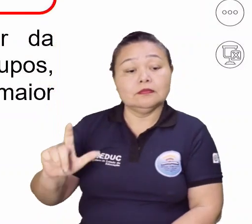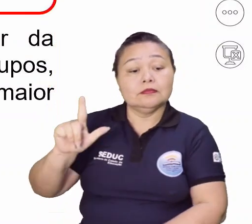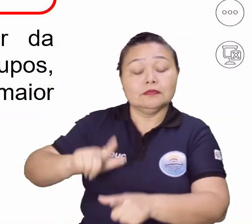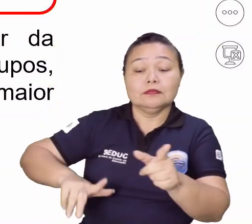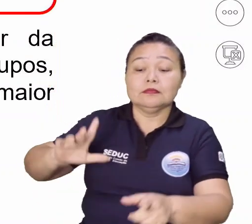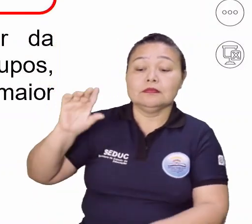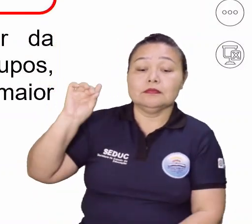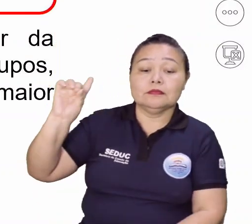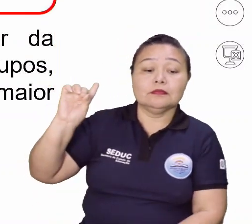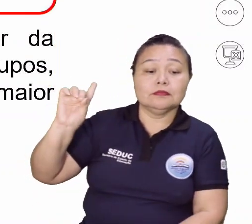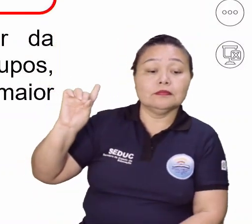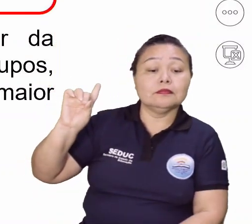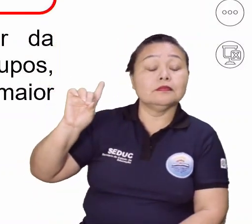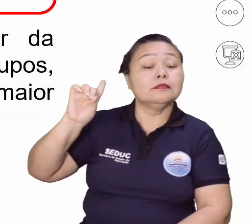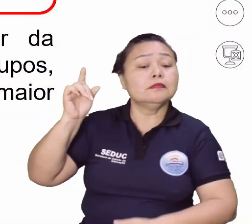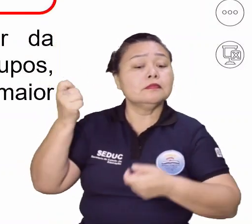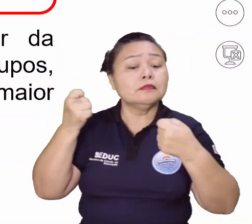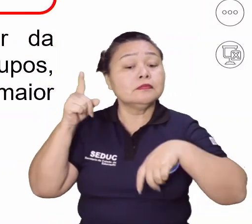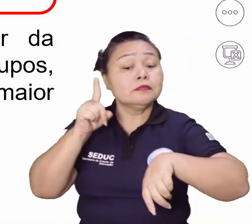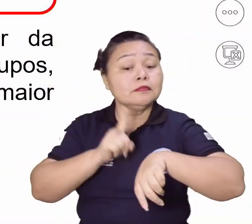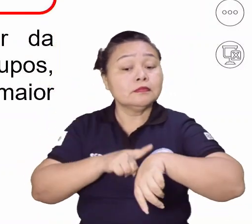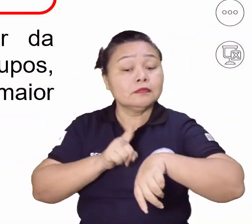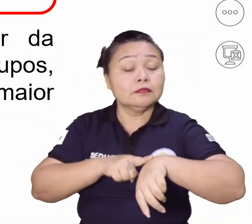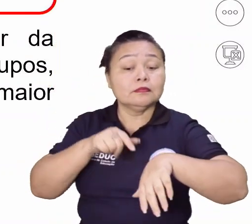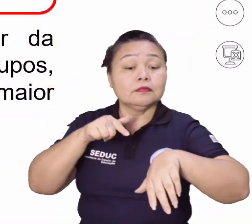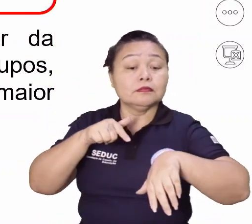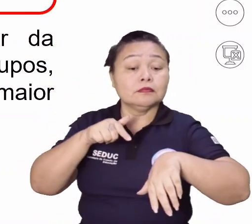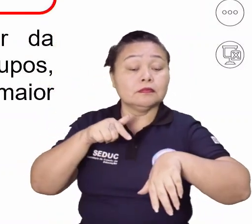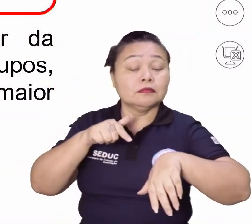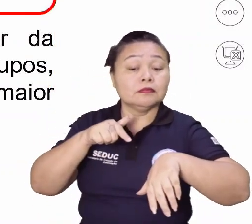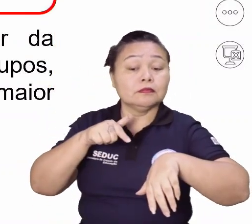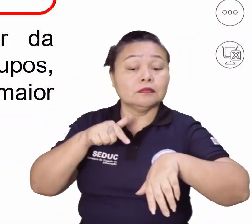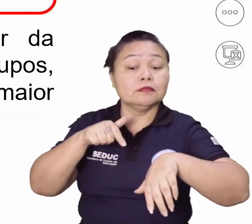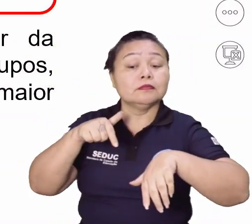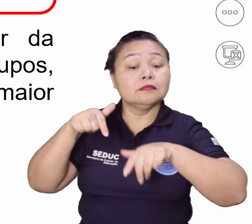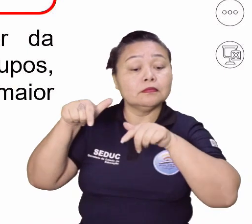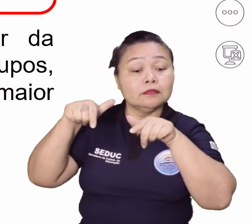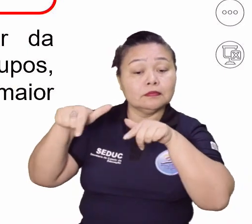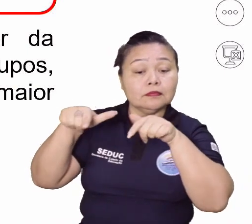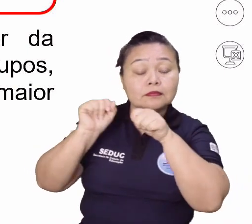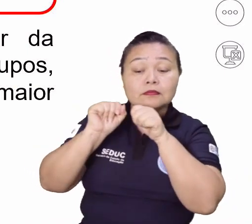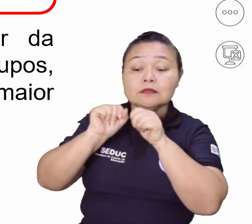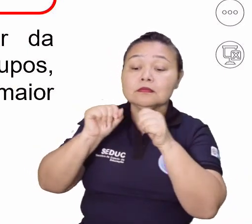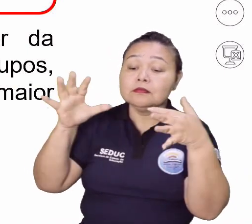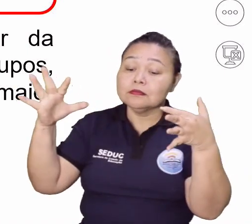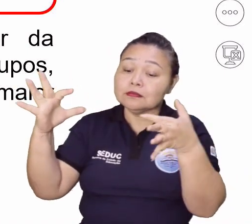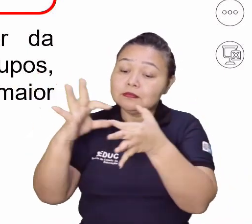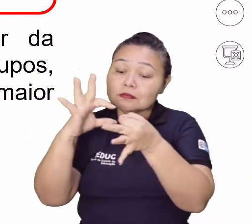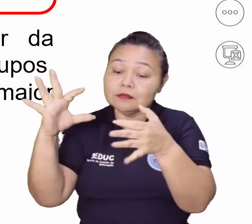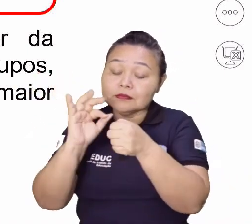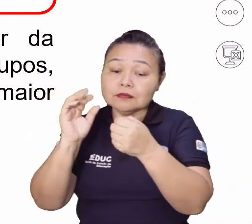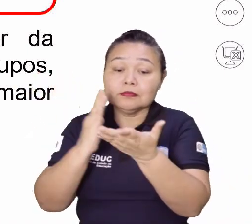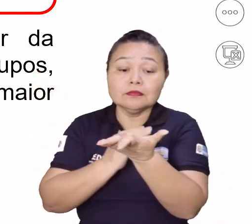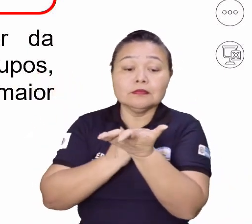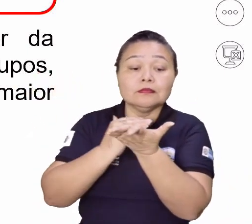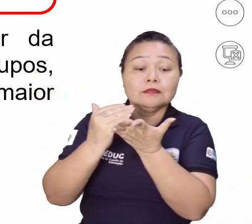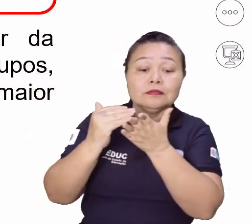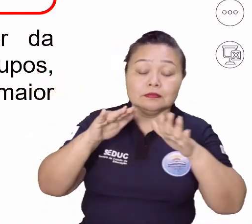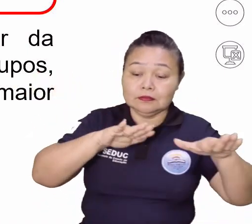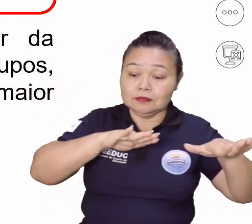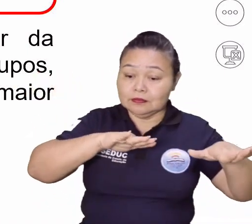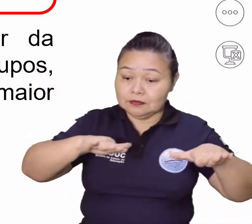Letra D, pessoal. O controle dos movimentos dos trabalhadores totalmente relacionados à introdução da